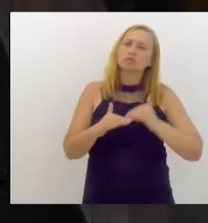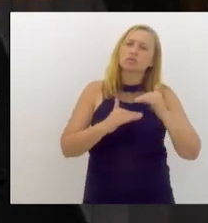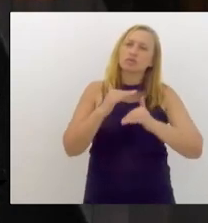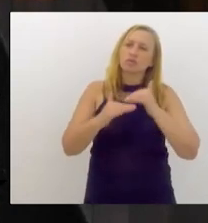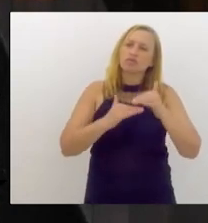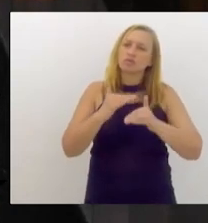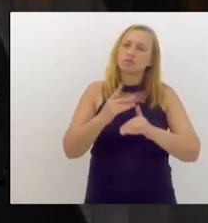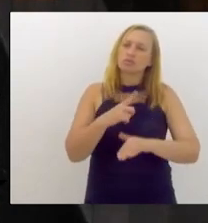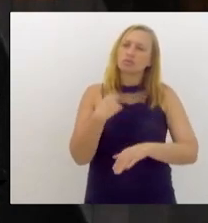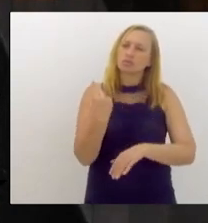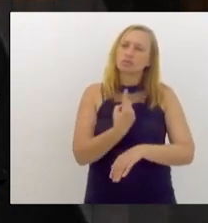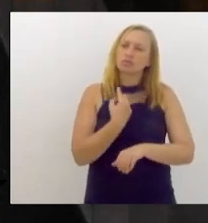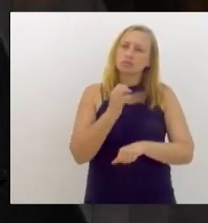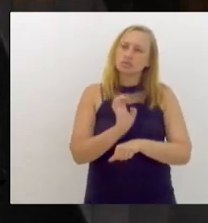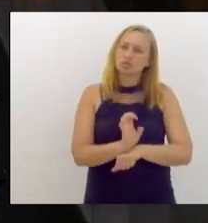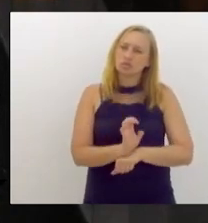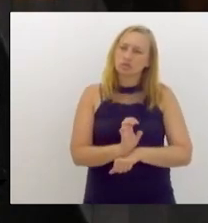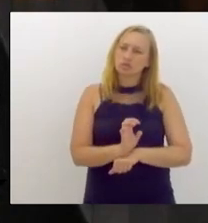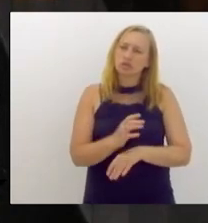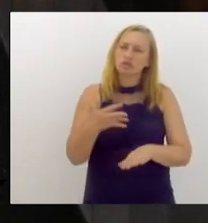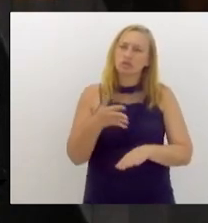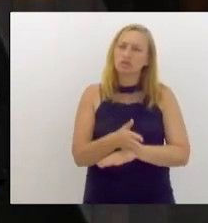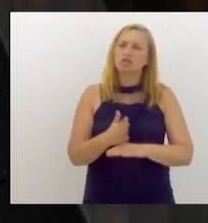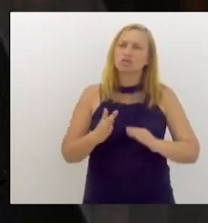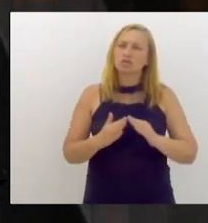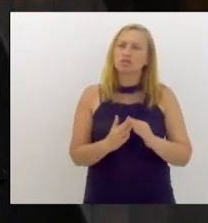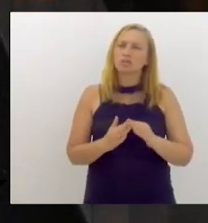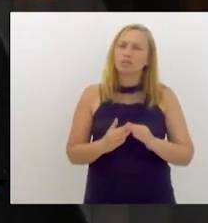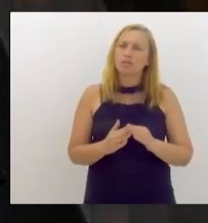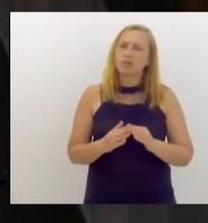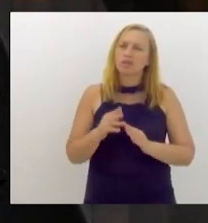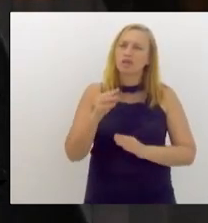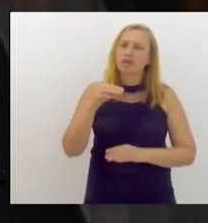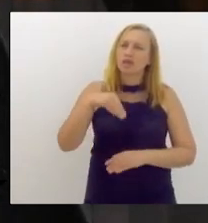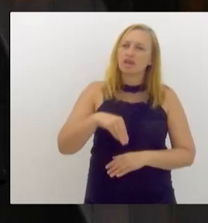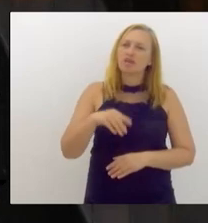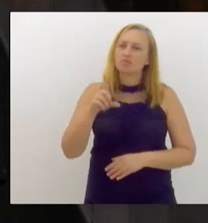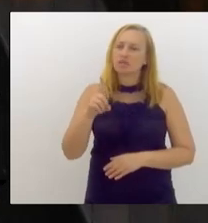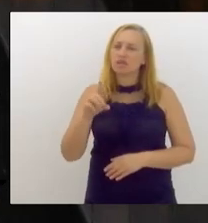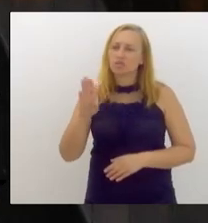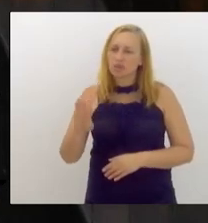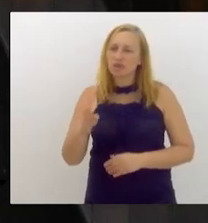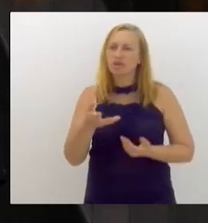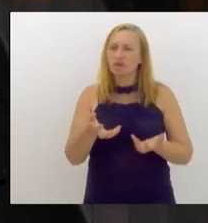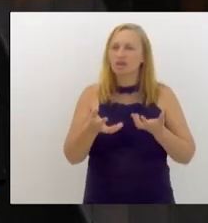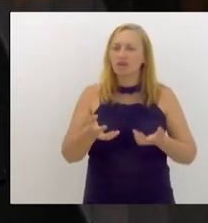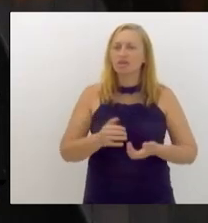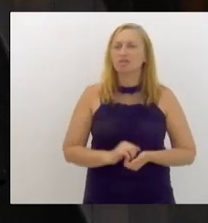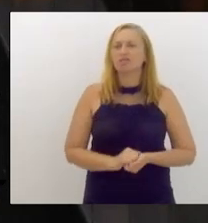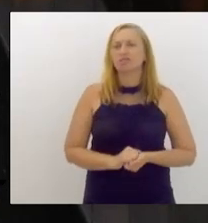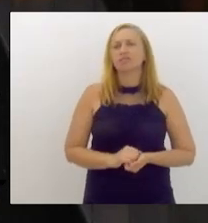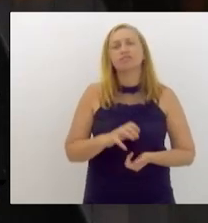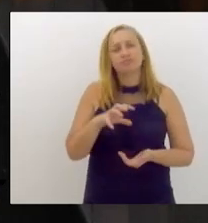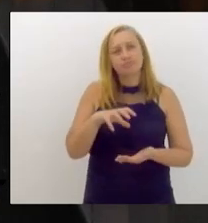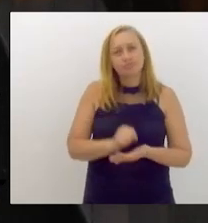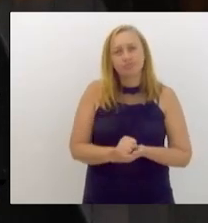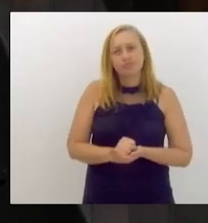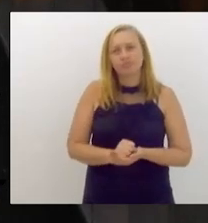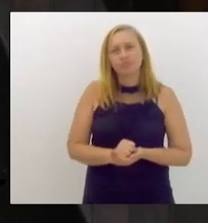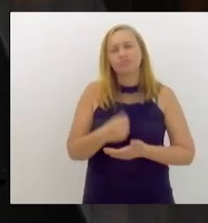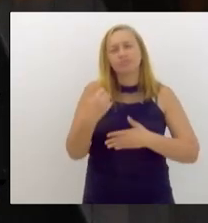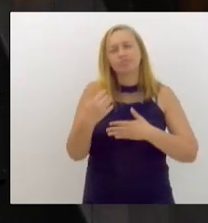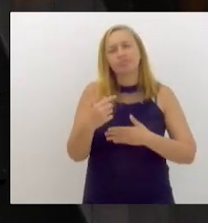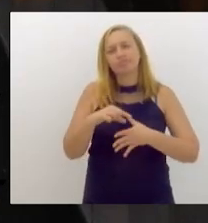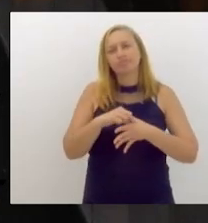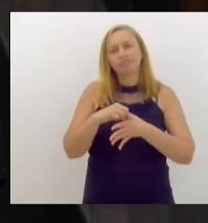do nosso Estado. Chego a essa casa através do MDB, quero registrar a minha